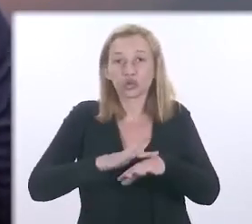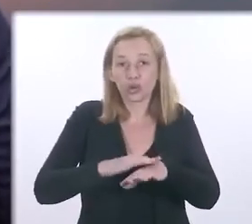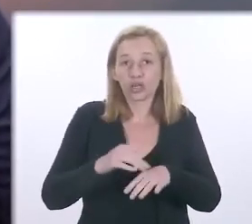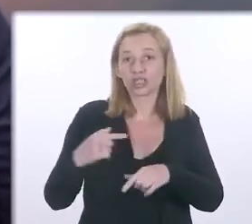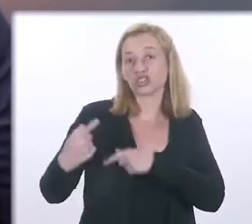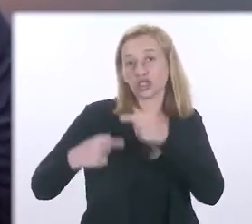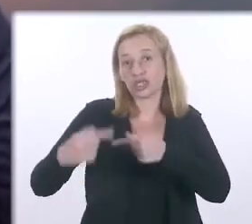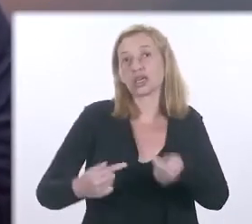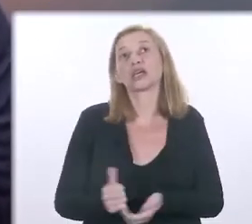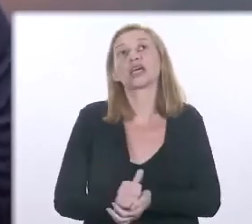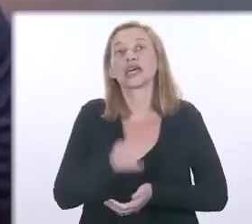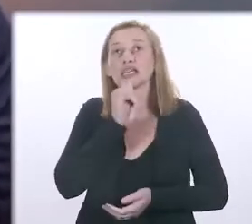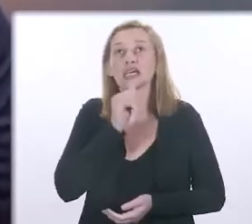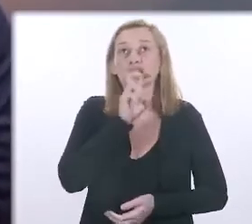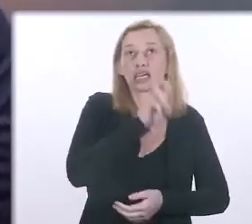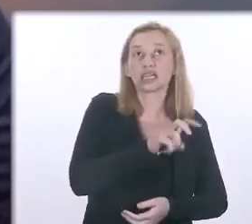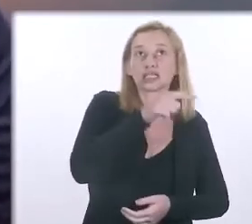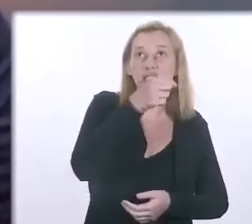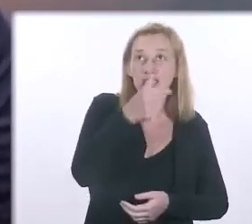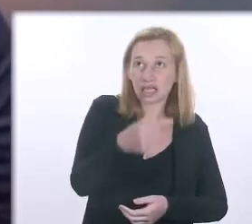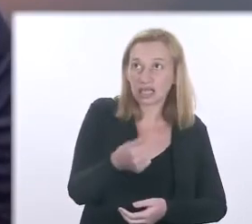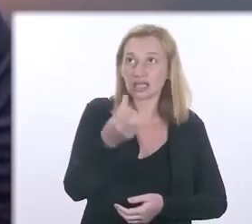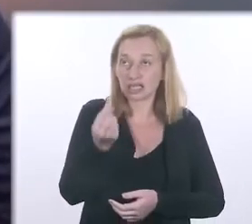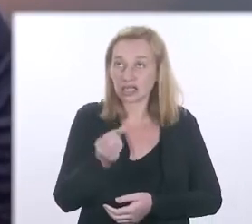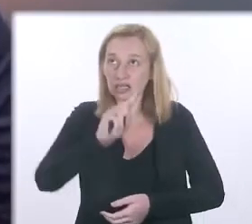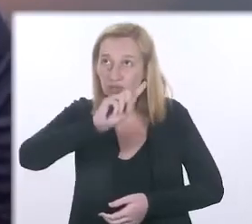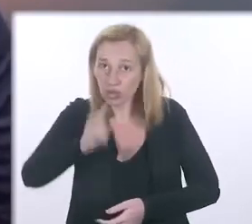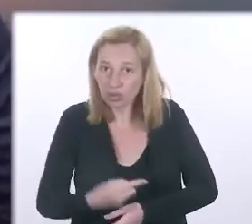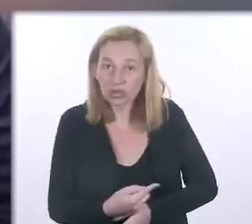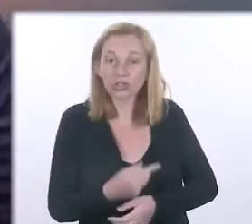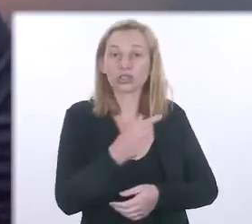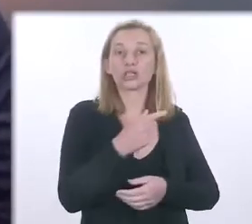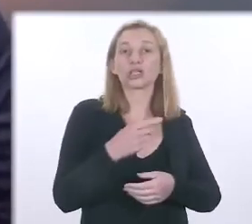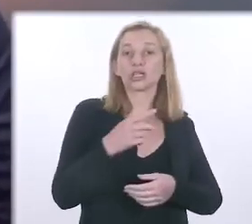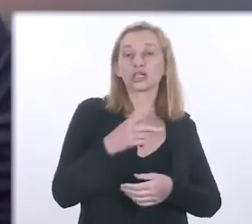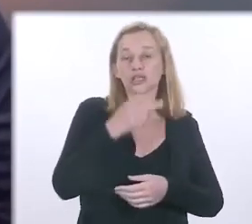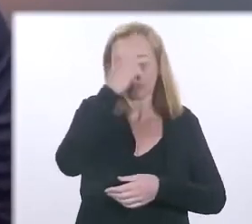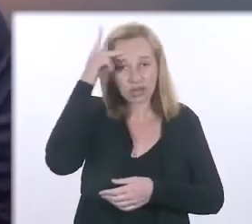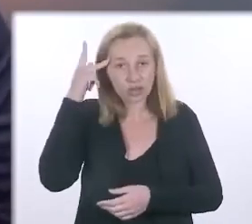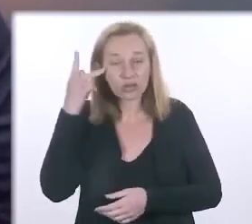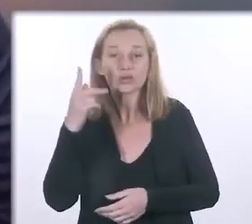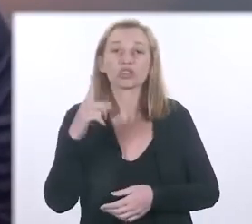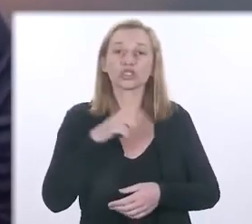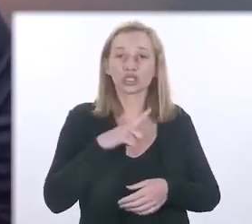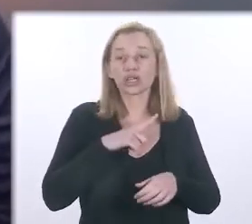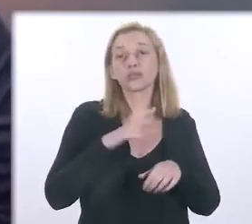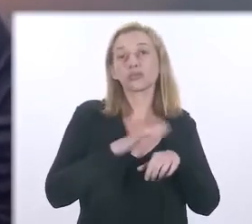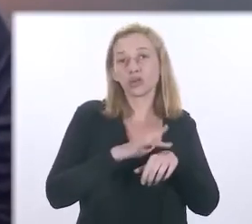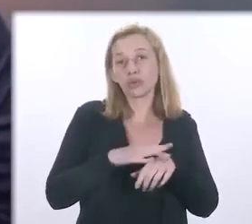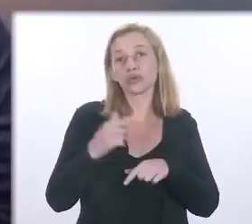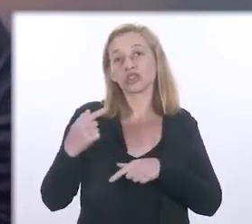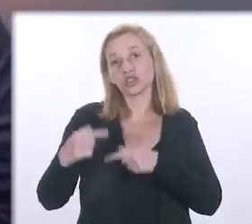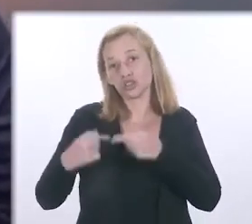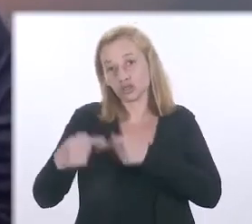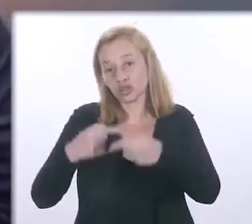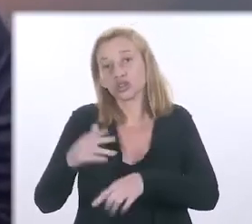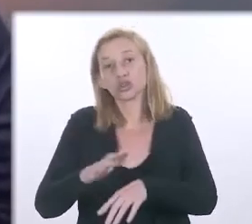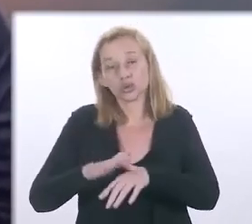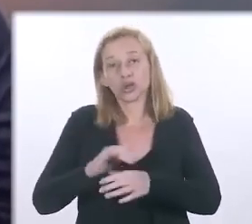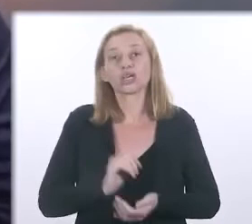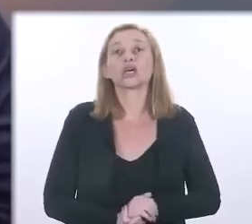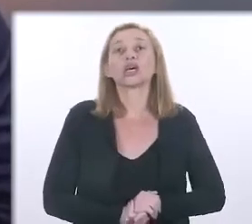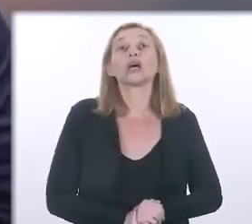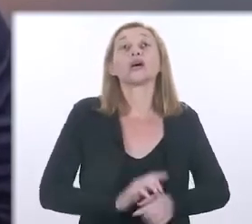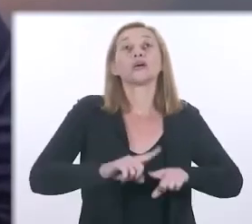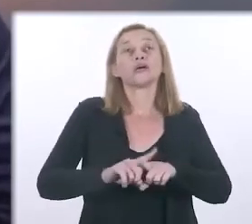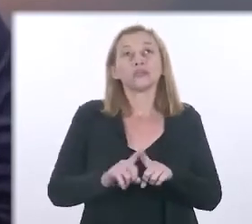genética, por exemplo, 560 milhões de pacientes e pessoas no mundo têm algum tipo de doença genética, 8% da população mundial.